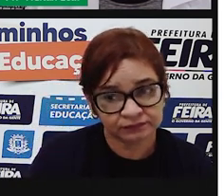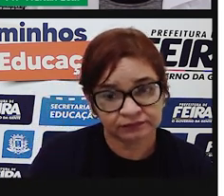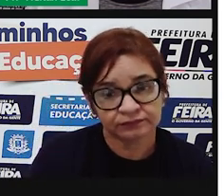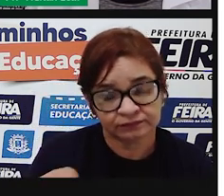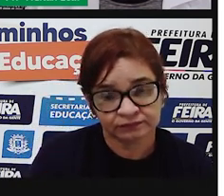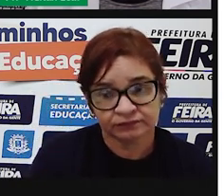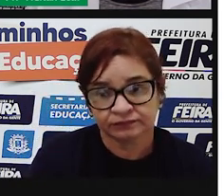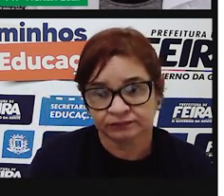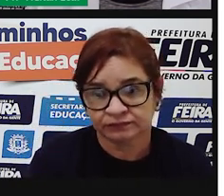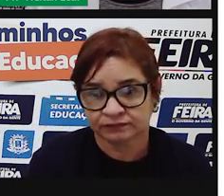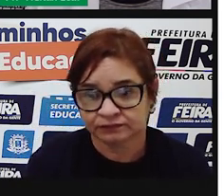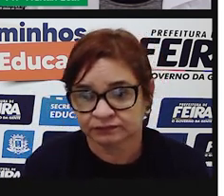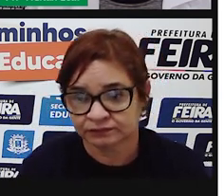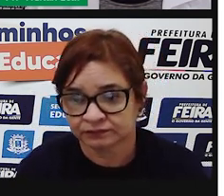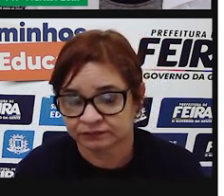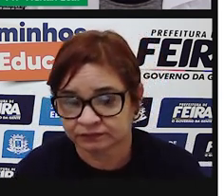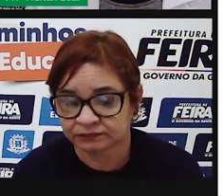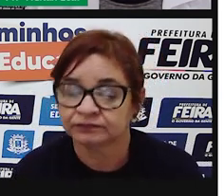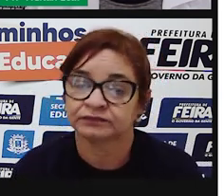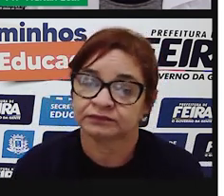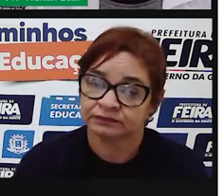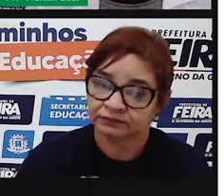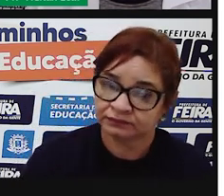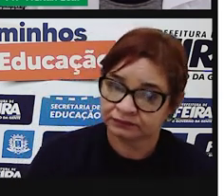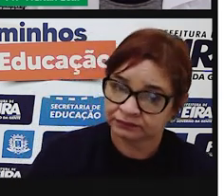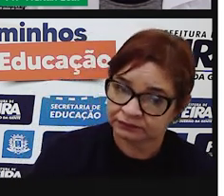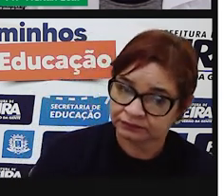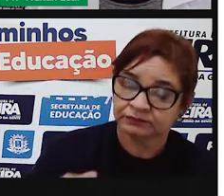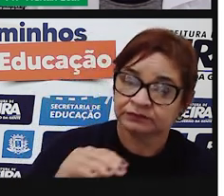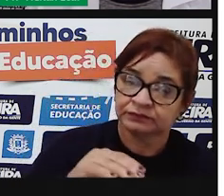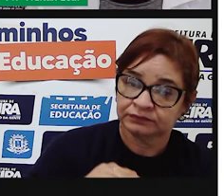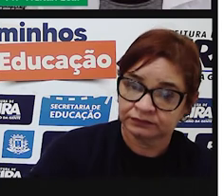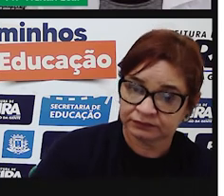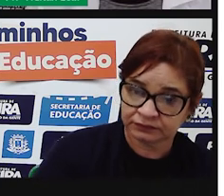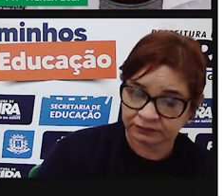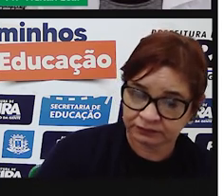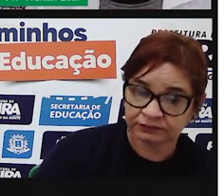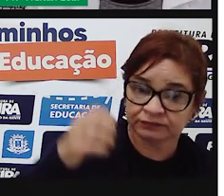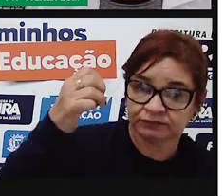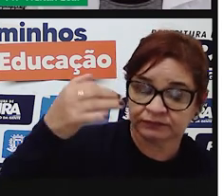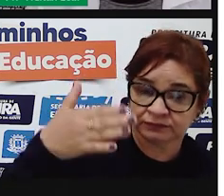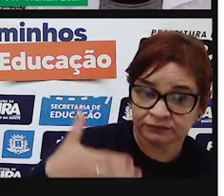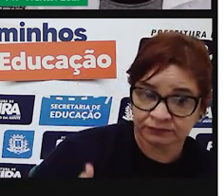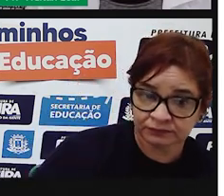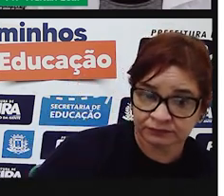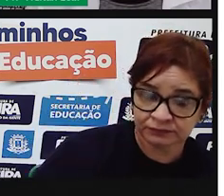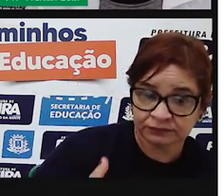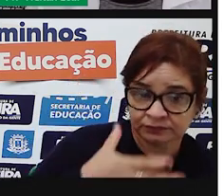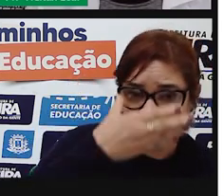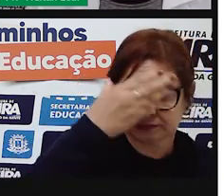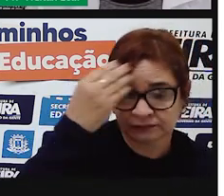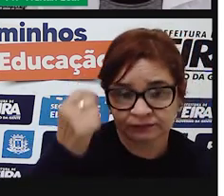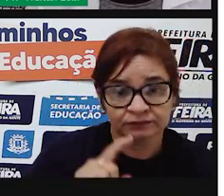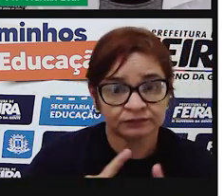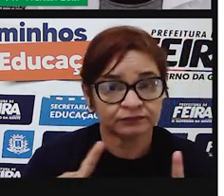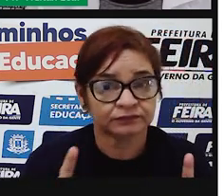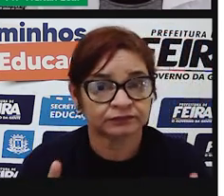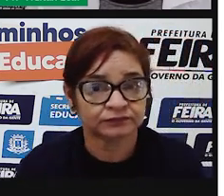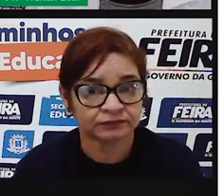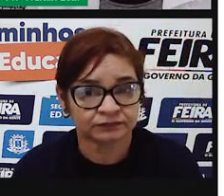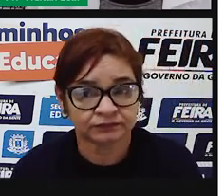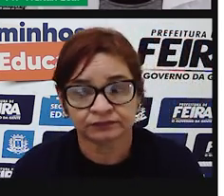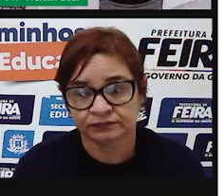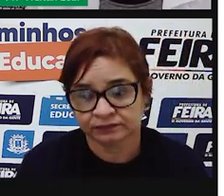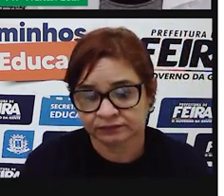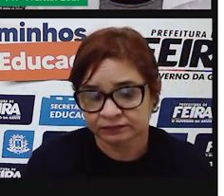a bola e a chuteira. Então, ele está explicando aqui, não é? O que foi que o